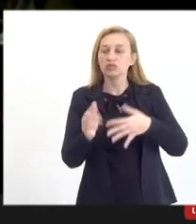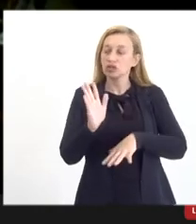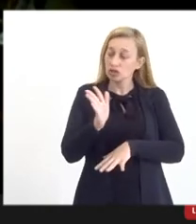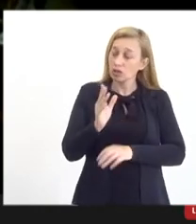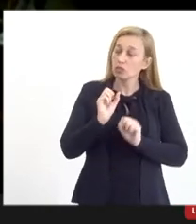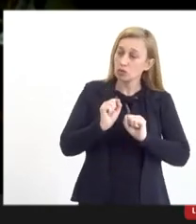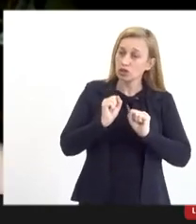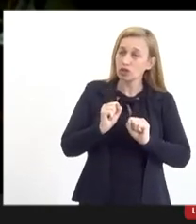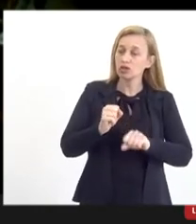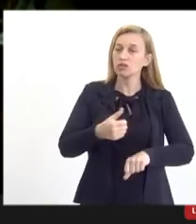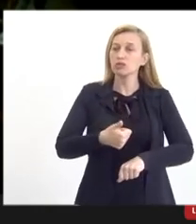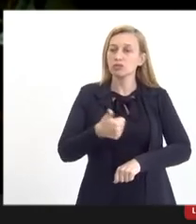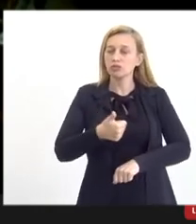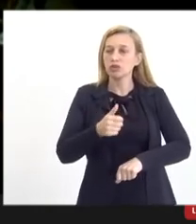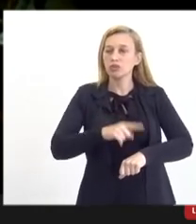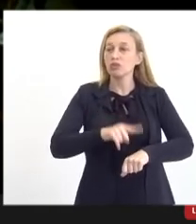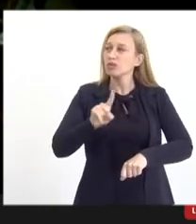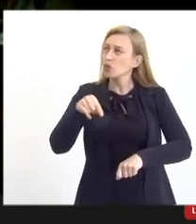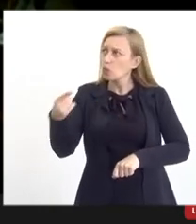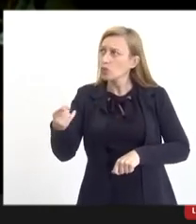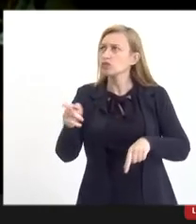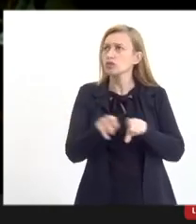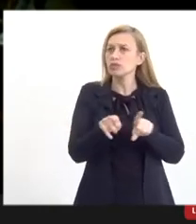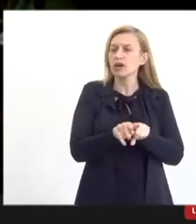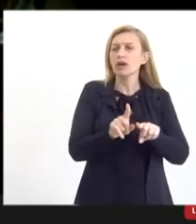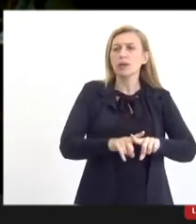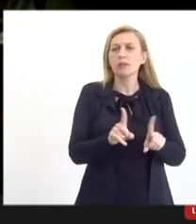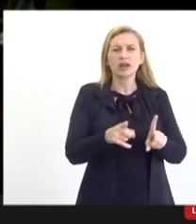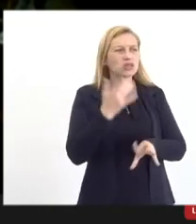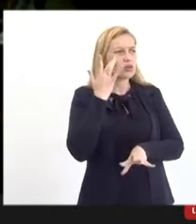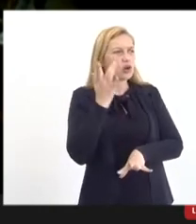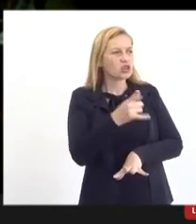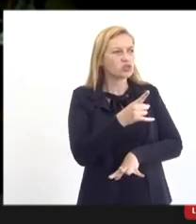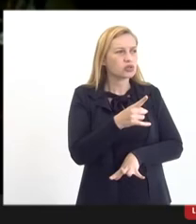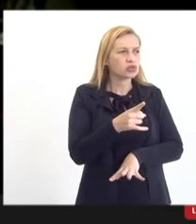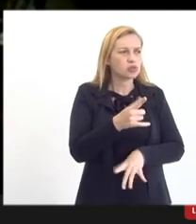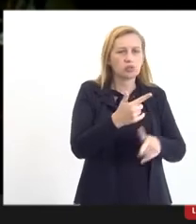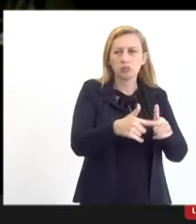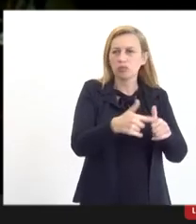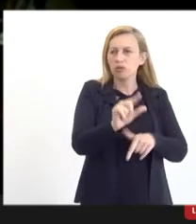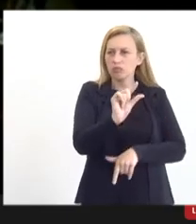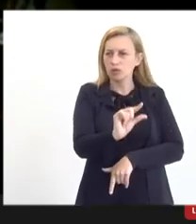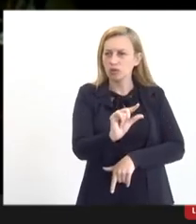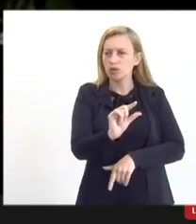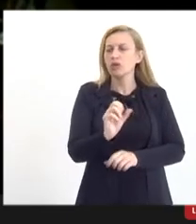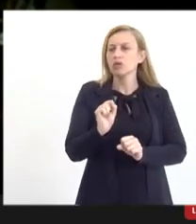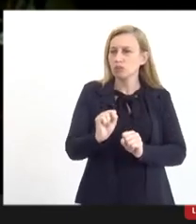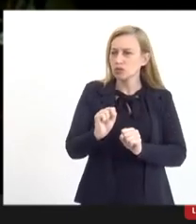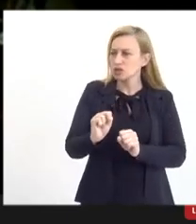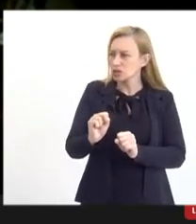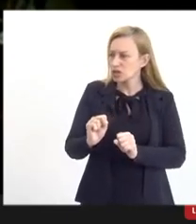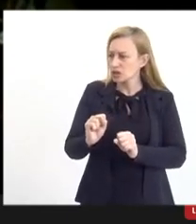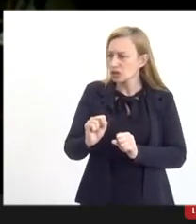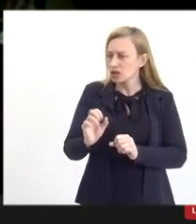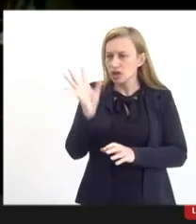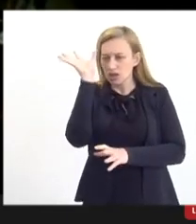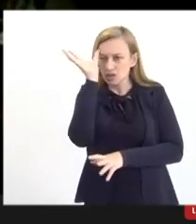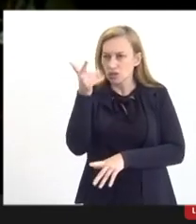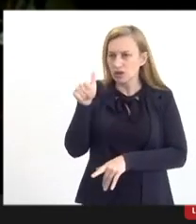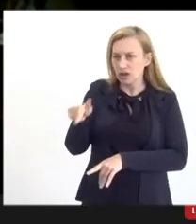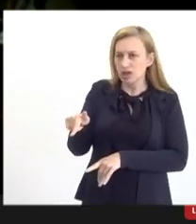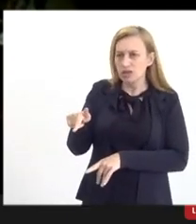assim, em primeiro momento, existem outros, mas eu acho que eles já são um pouco menores, se a gente conseguir atacar esses, os outros vão aparecer